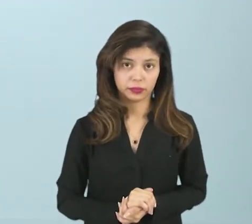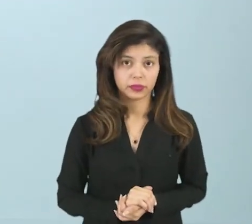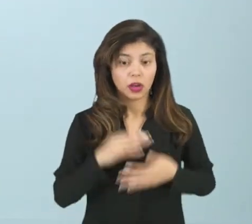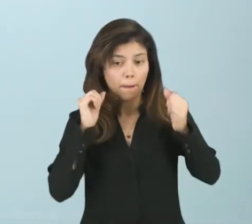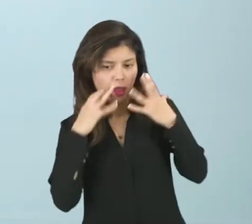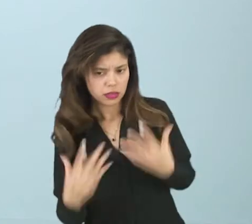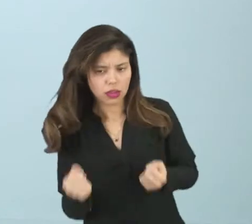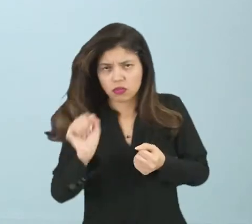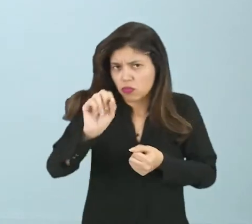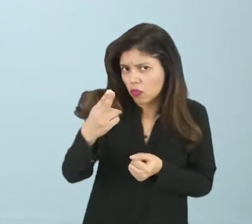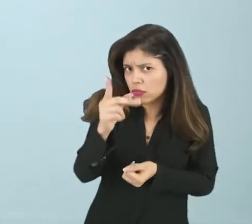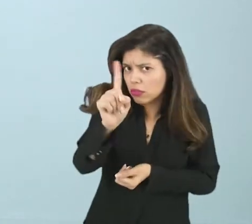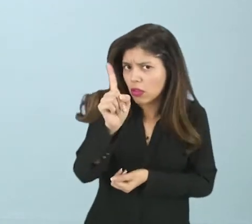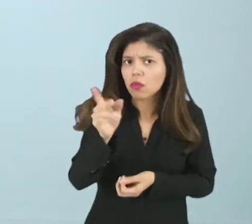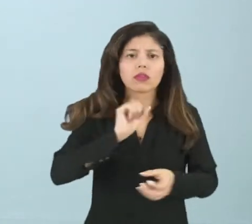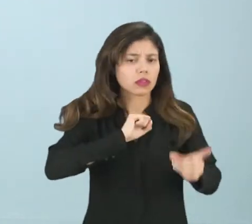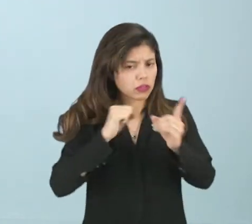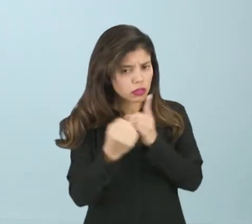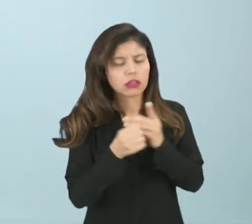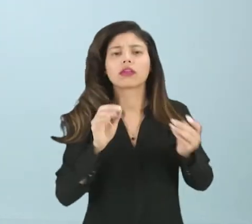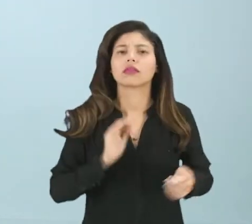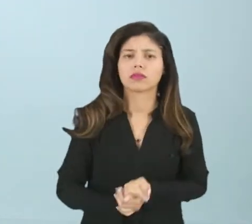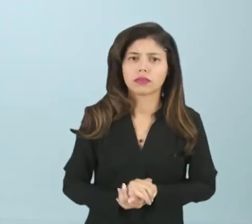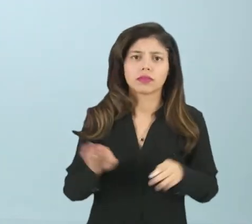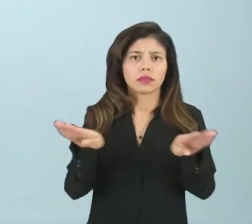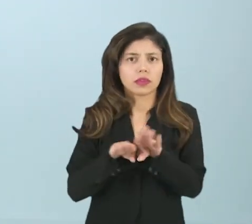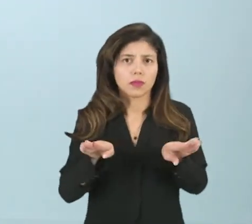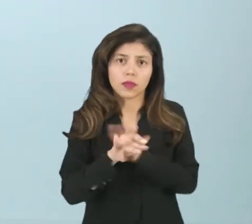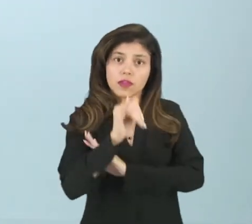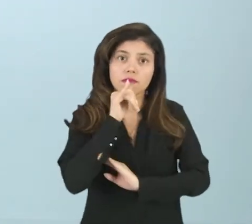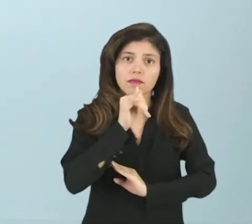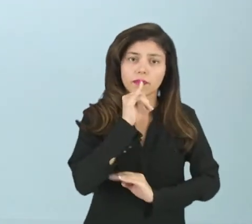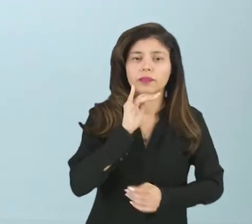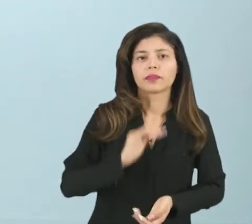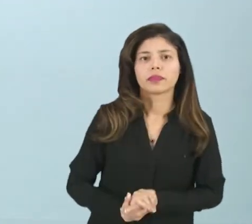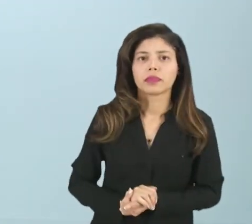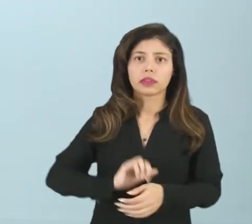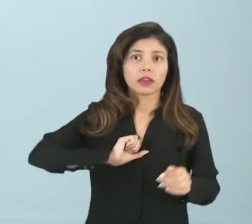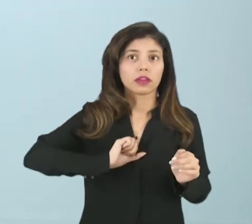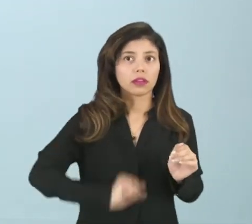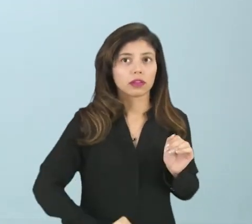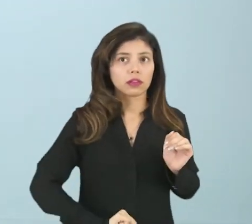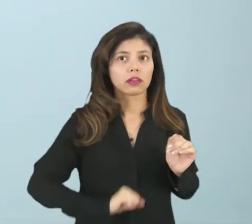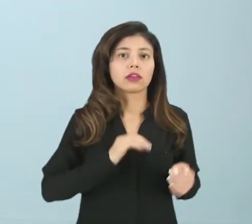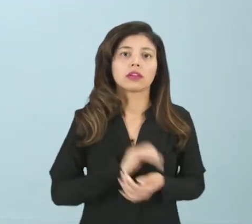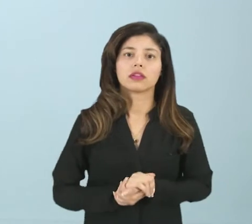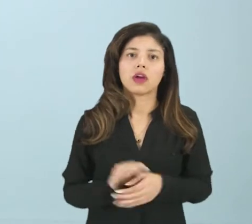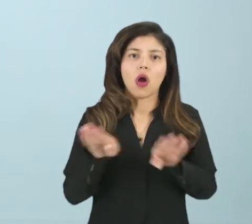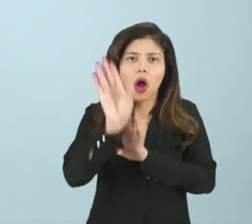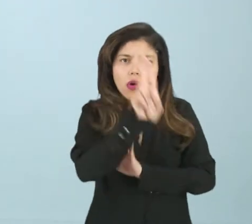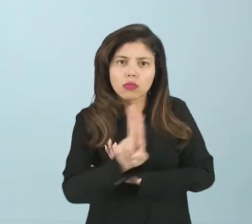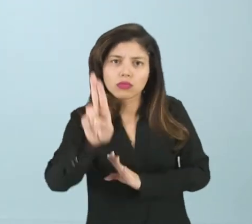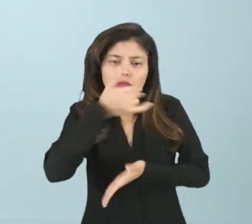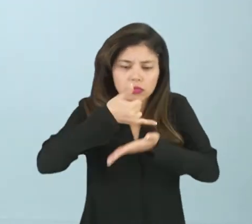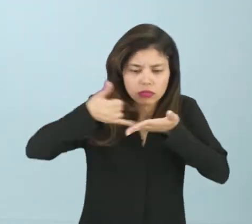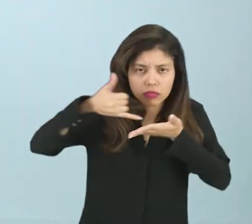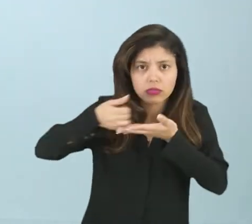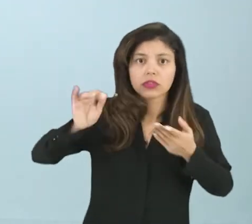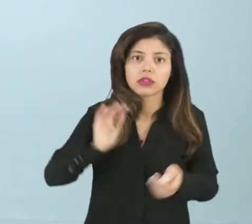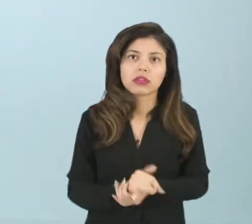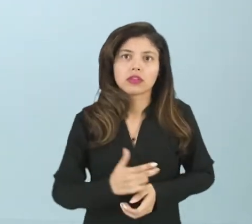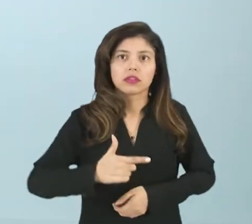aceito na sociedade, por exemplo, o aborto, a questão do uso da maconha, a questão do uso da arma,